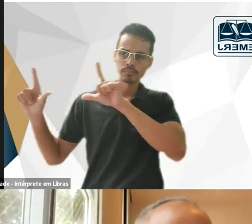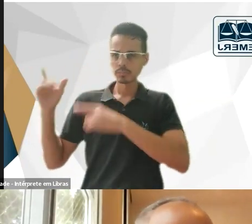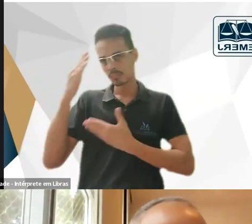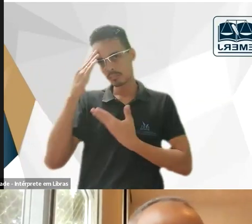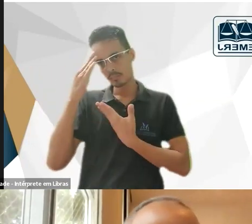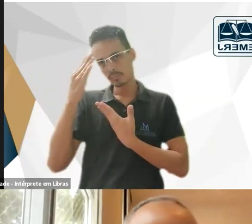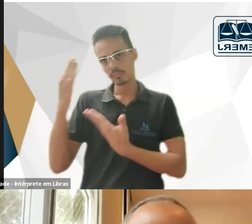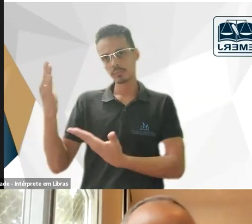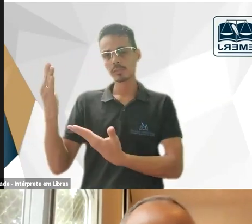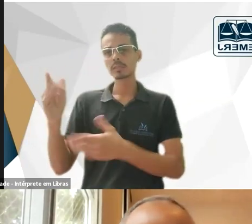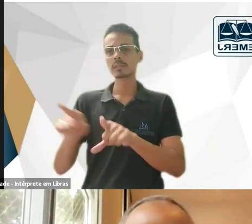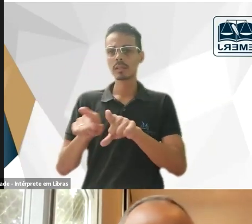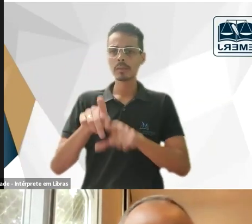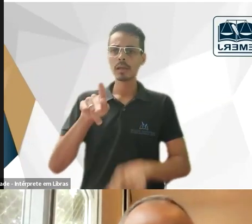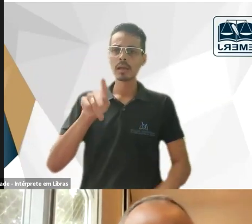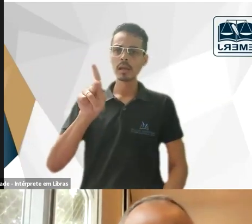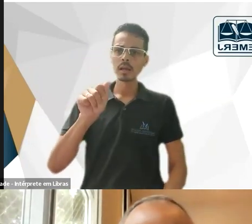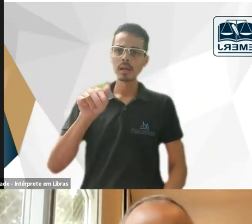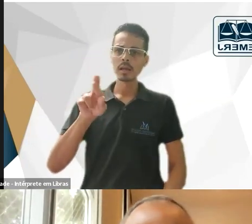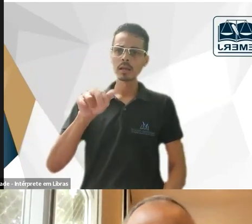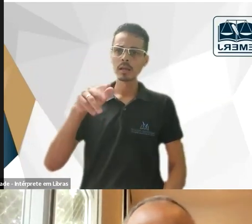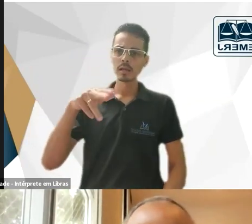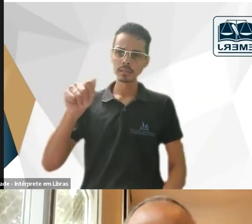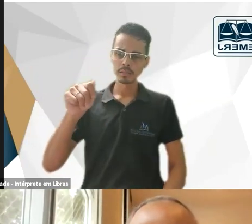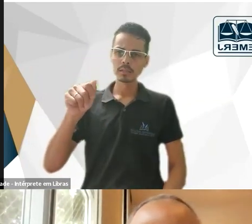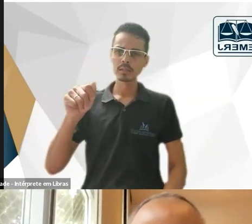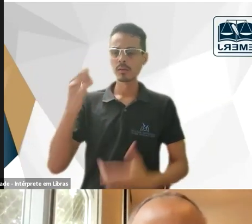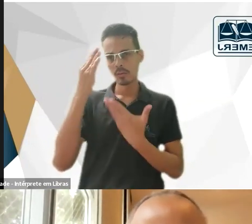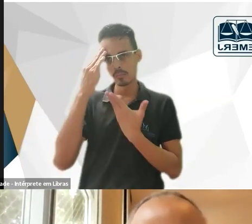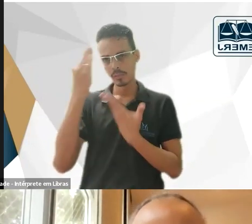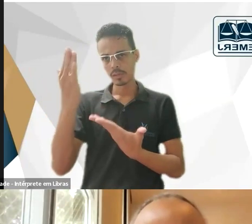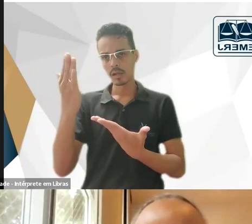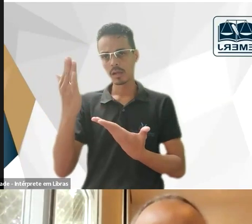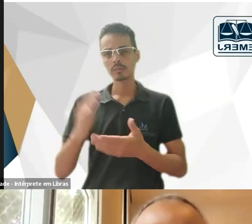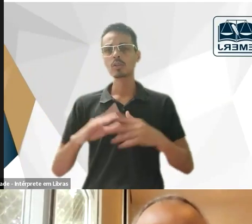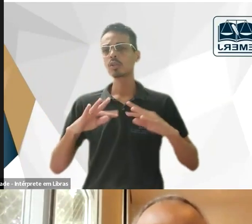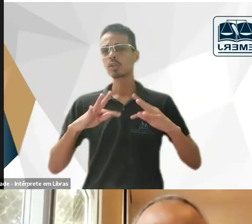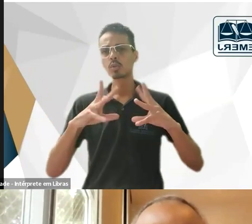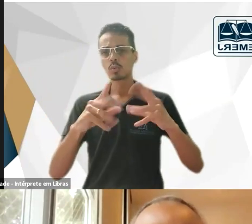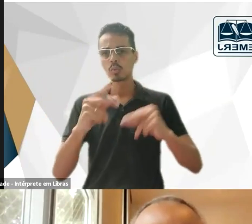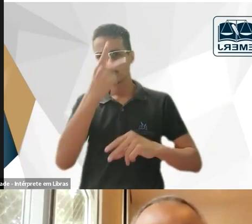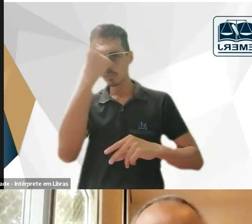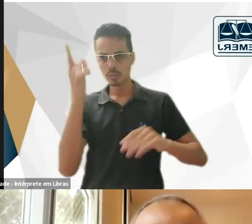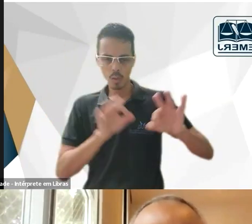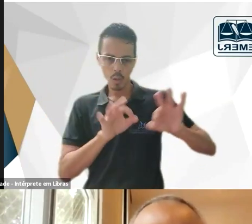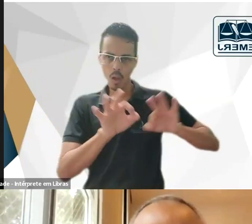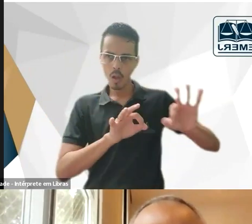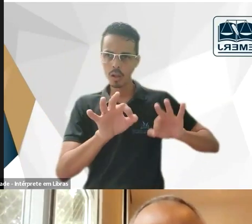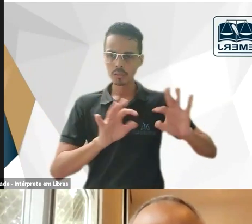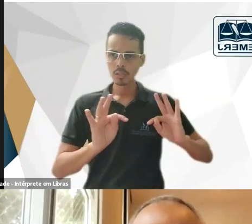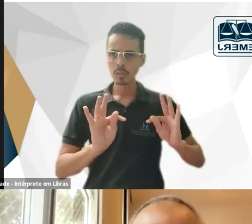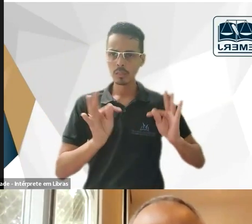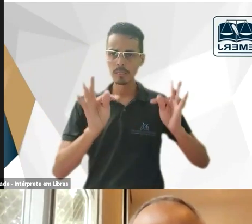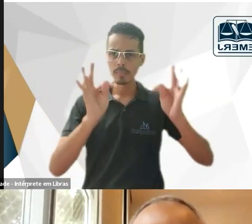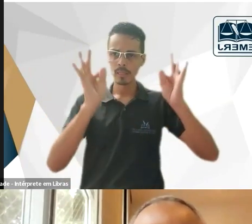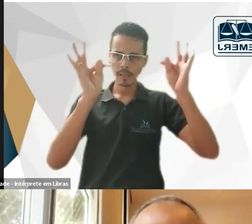à Caína Fritz, que fez o convite, um belo convite. E também a todo o pessoal da parte técnica, que está fazendo isso tudo funcionar aqui por